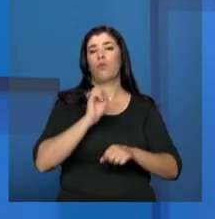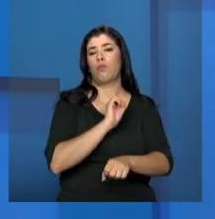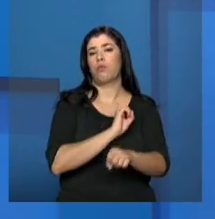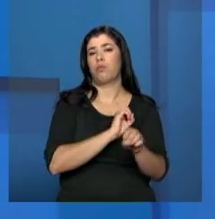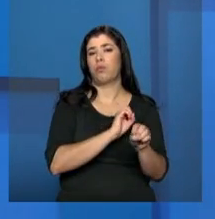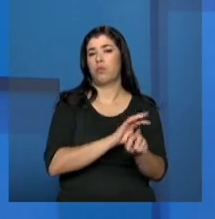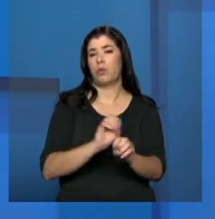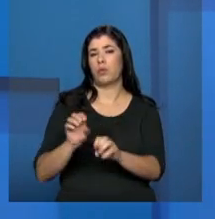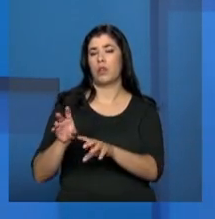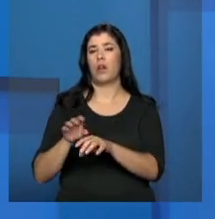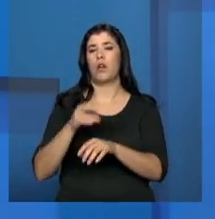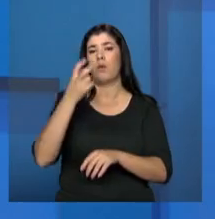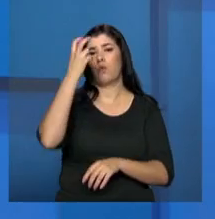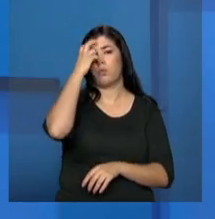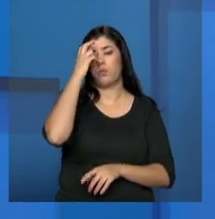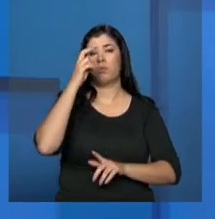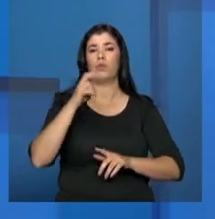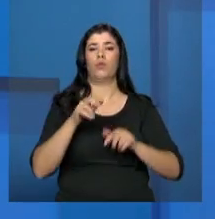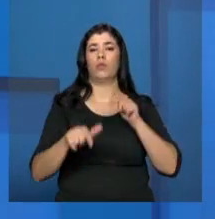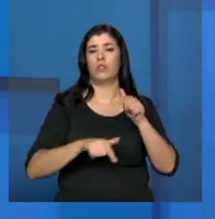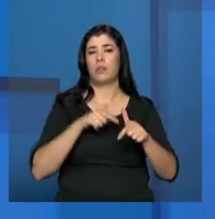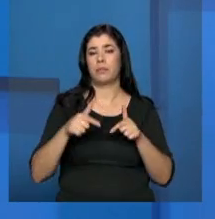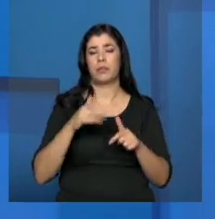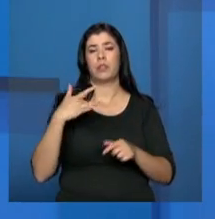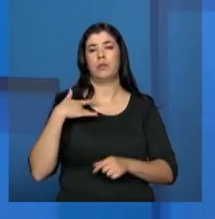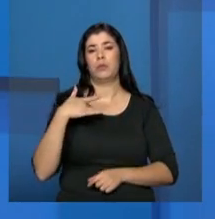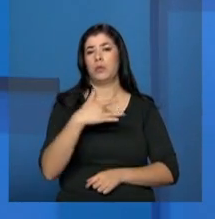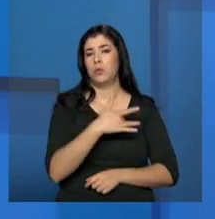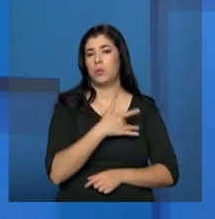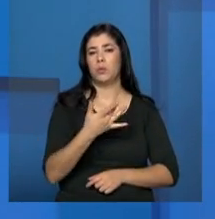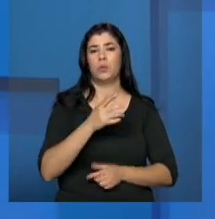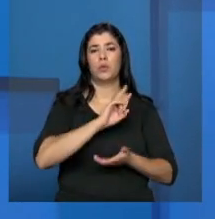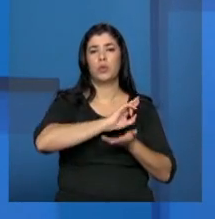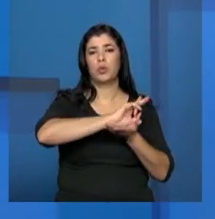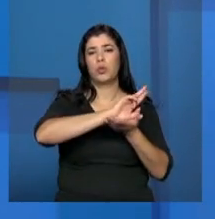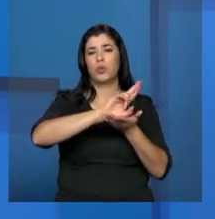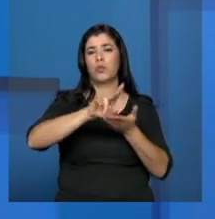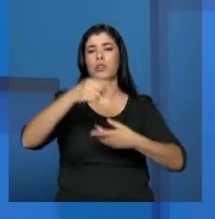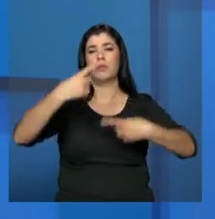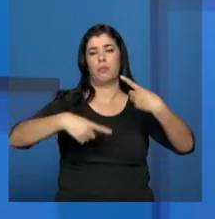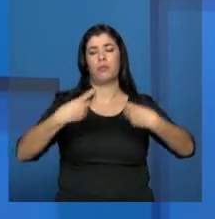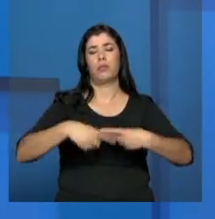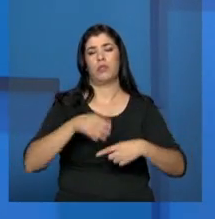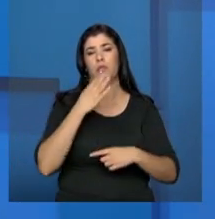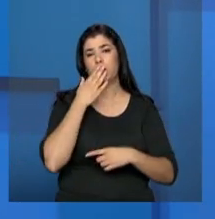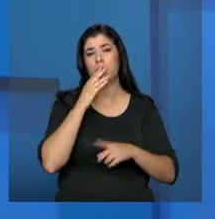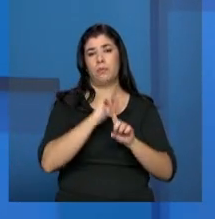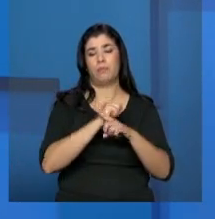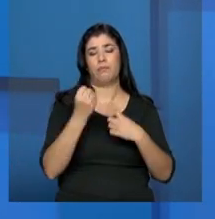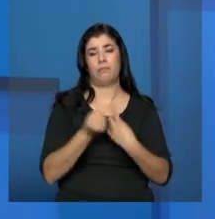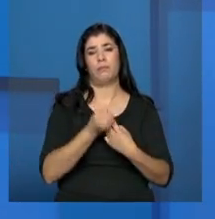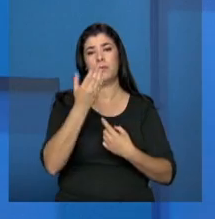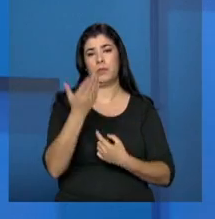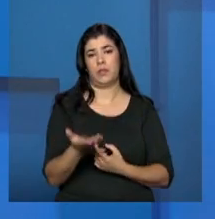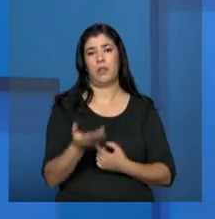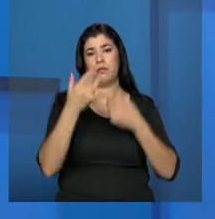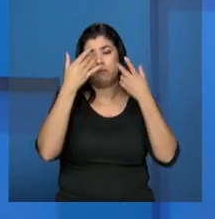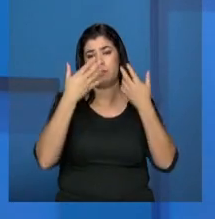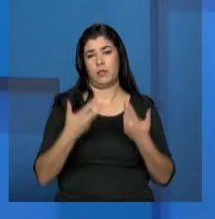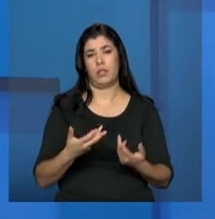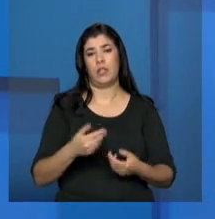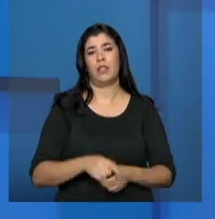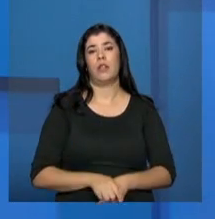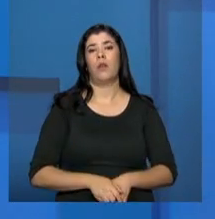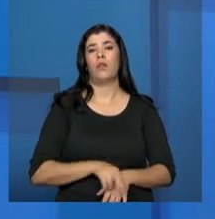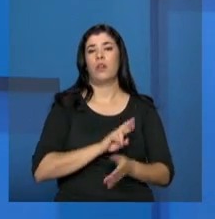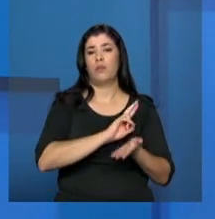com a habitação, com o trabalho, com a saúde, com todas as políticas sociais. Então, esses são os elementos que